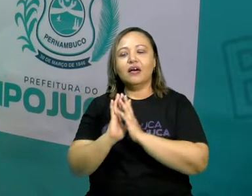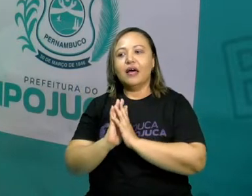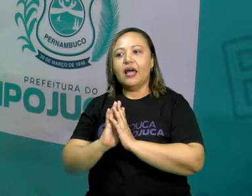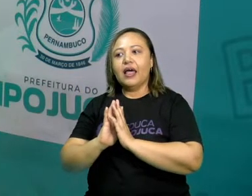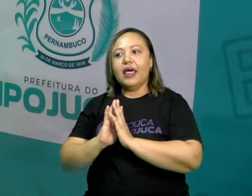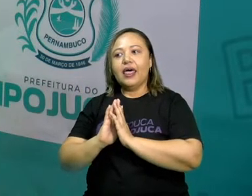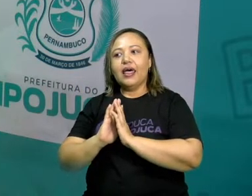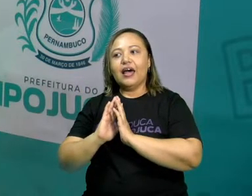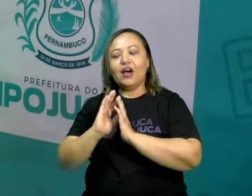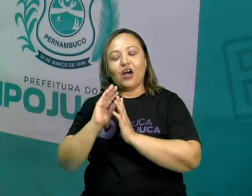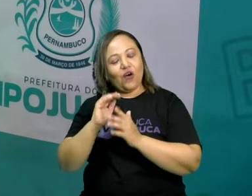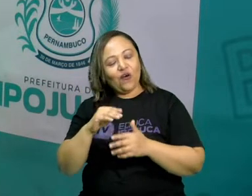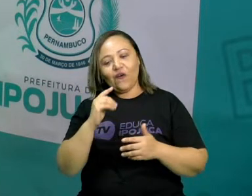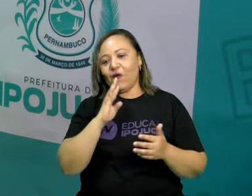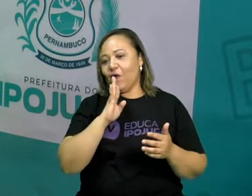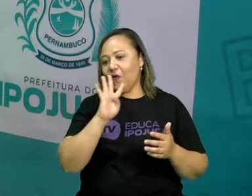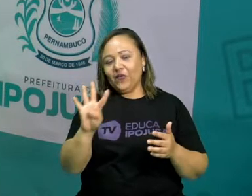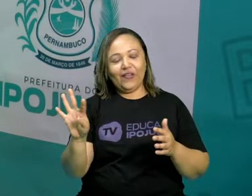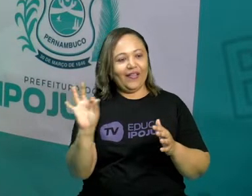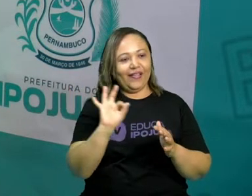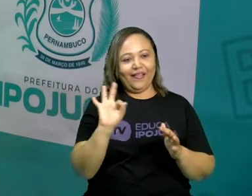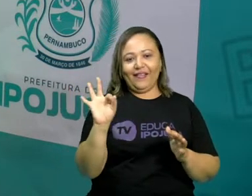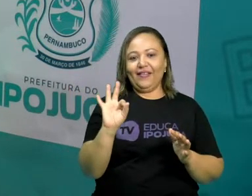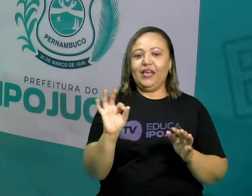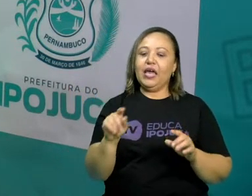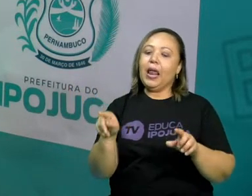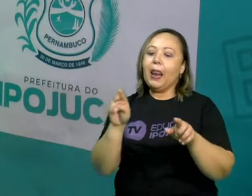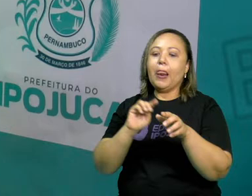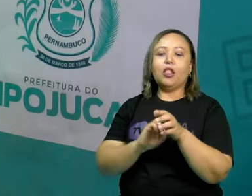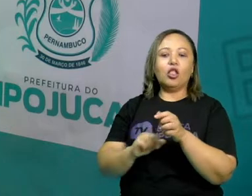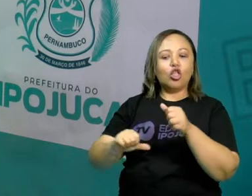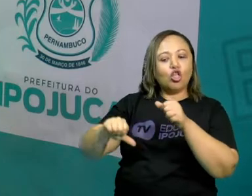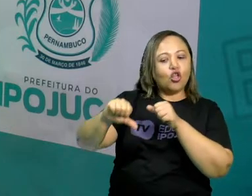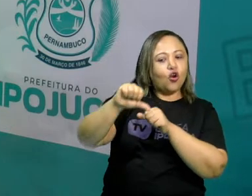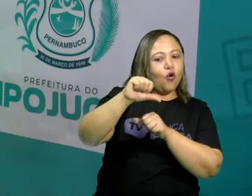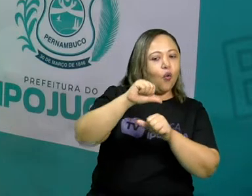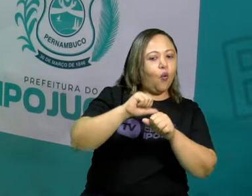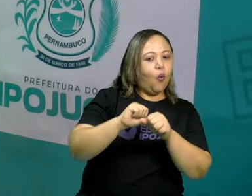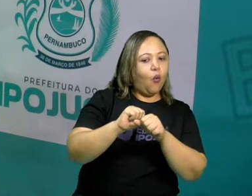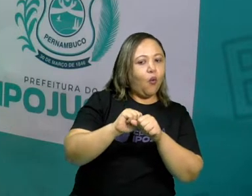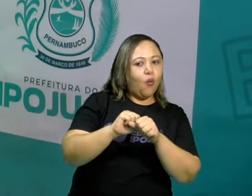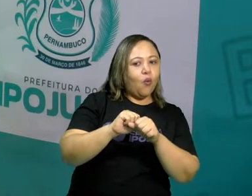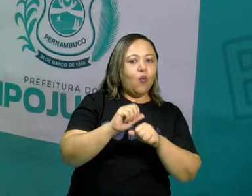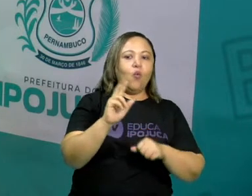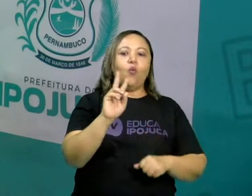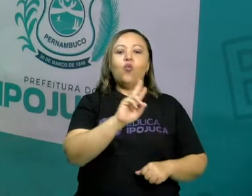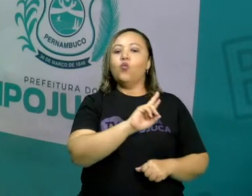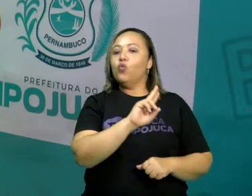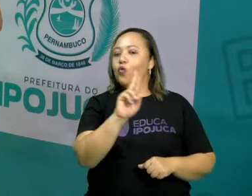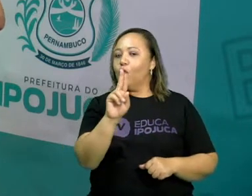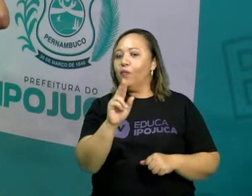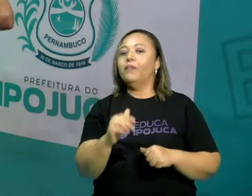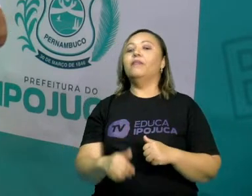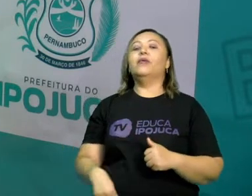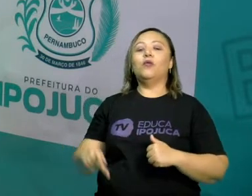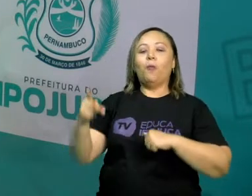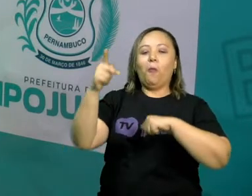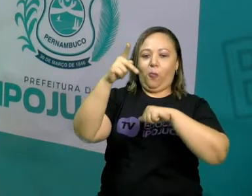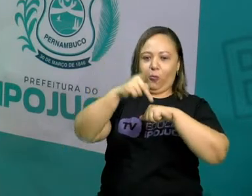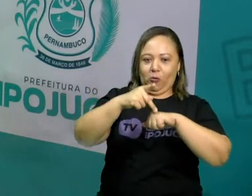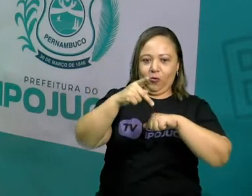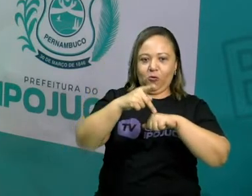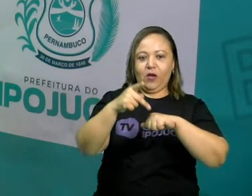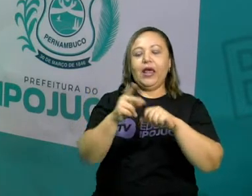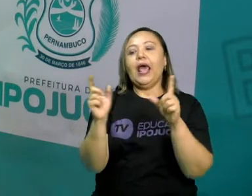Pireu? Aí ele trocou o nome pelo pronome. Então, aí você entende que pronome é